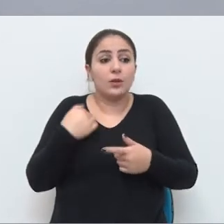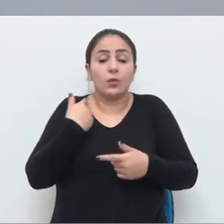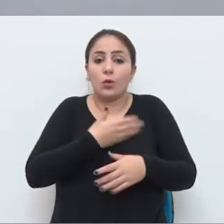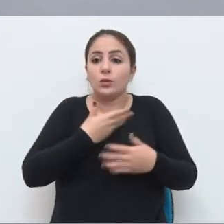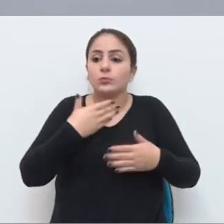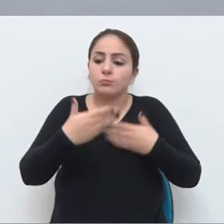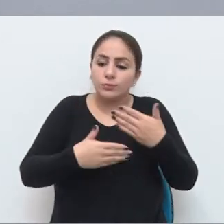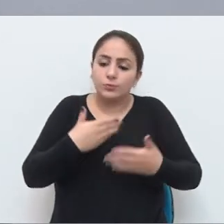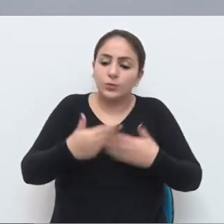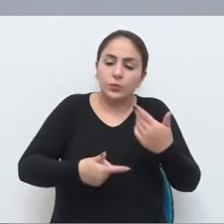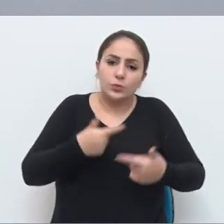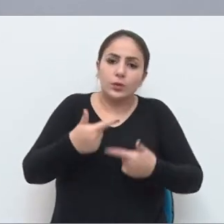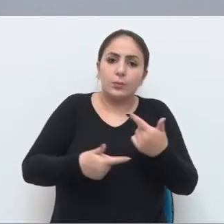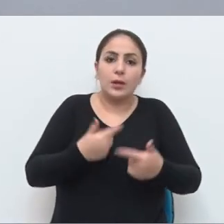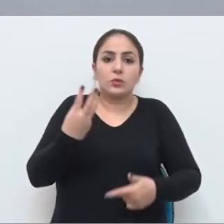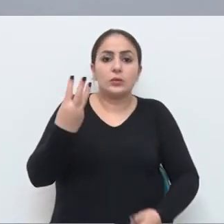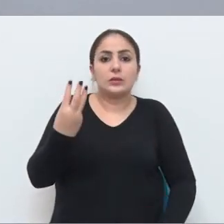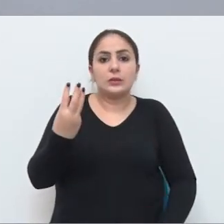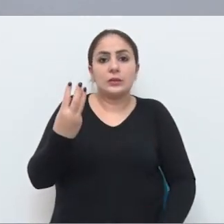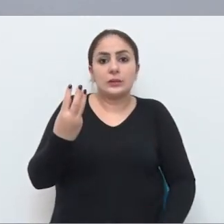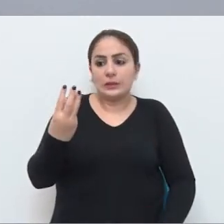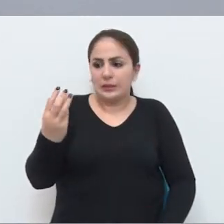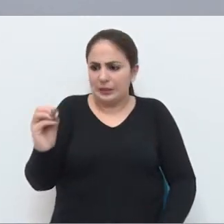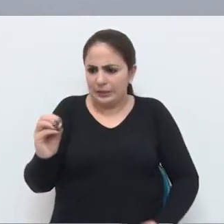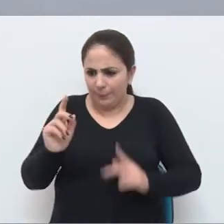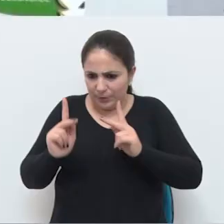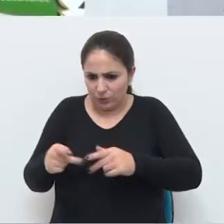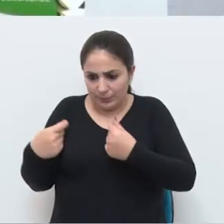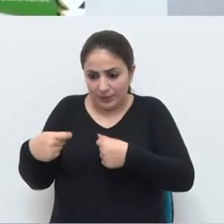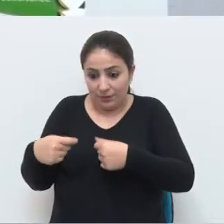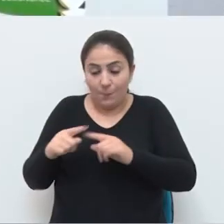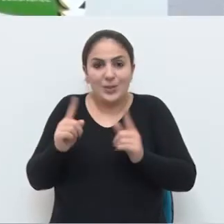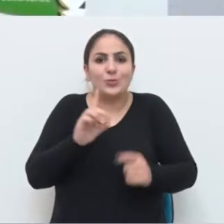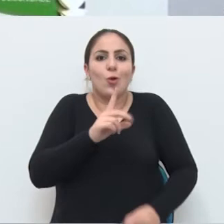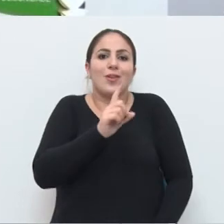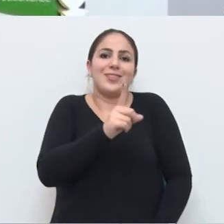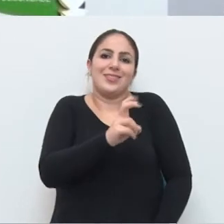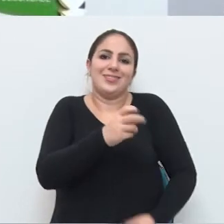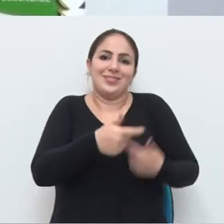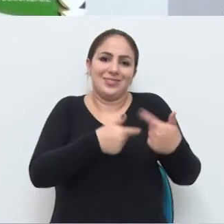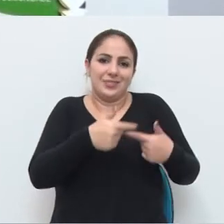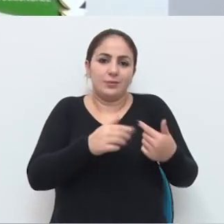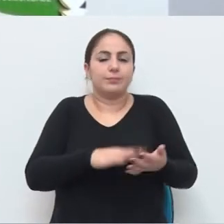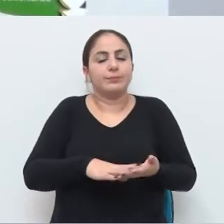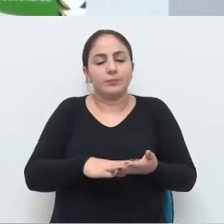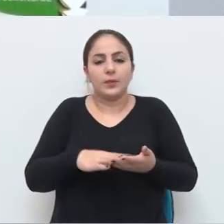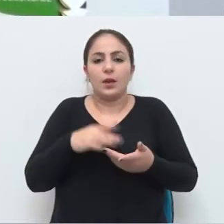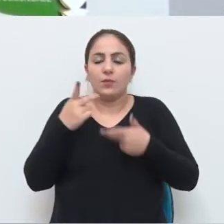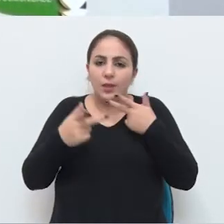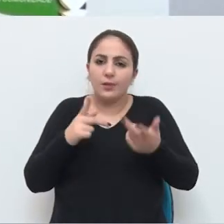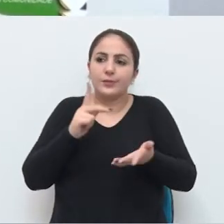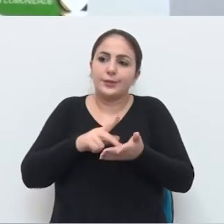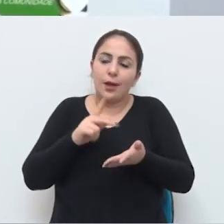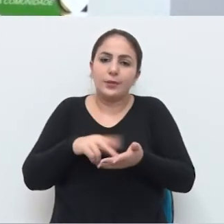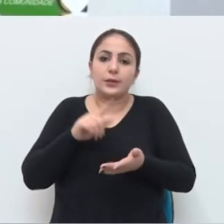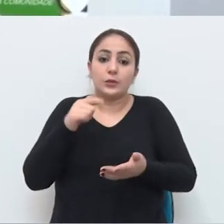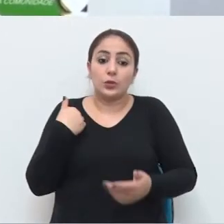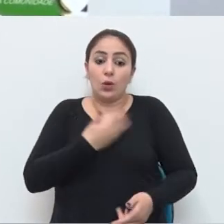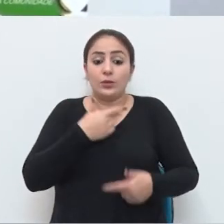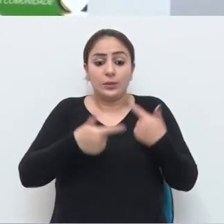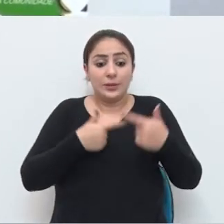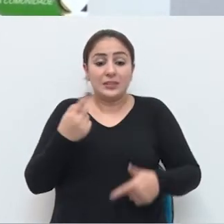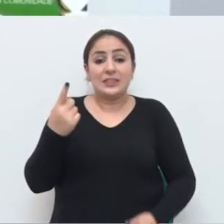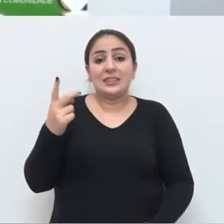fazendo trabalho de 30 pessoas em 15. Eu gostaria de ressaltar, sim, que é verdade, a gente tem trabalhado com